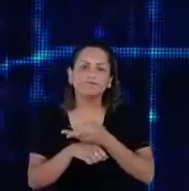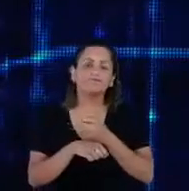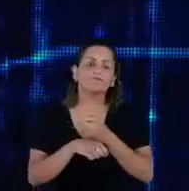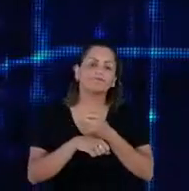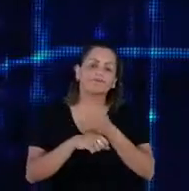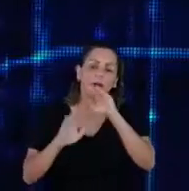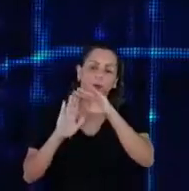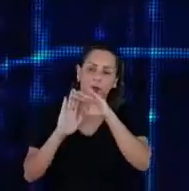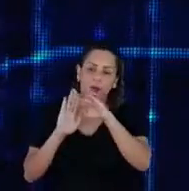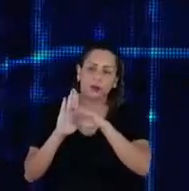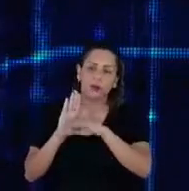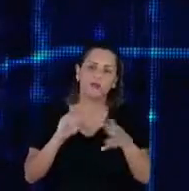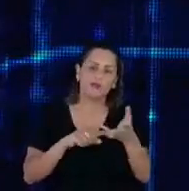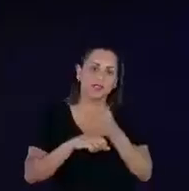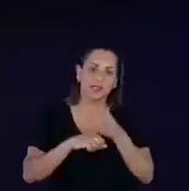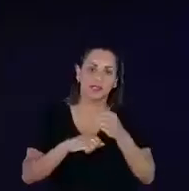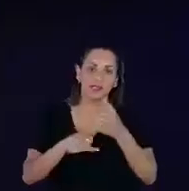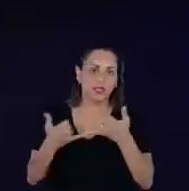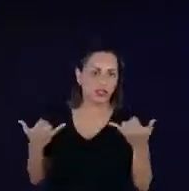de eficiência energética.